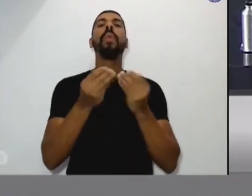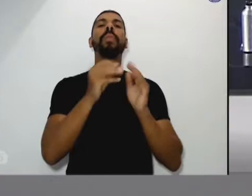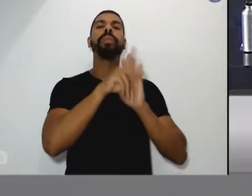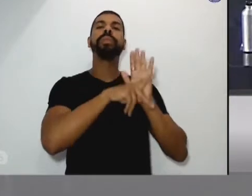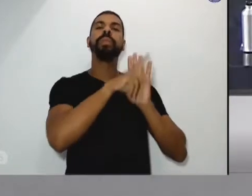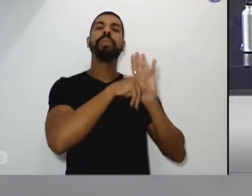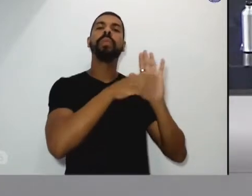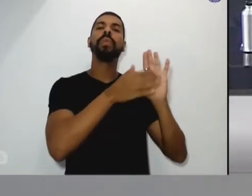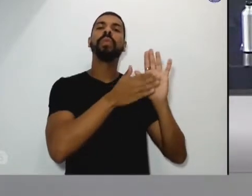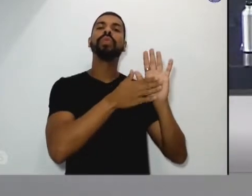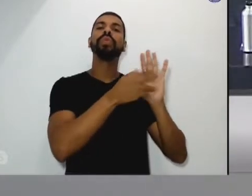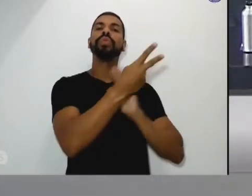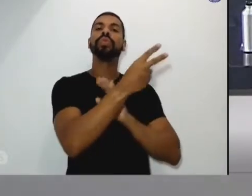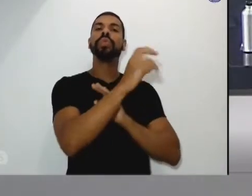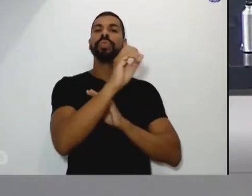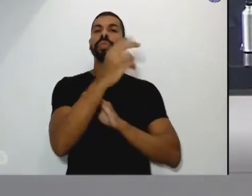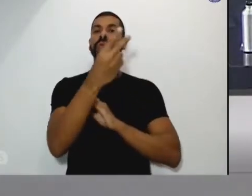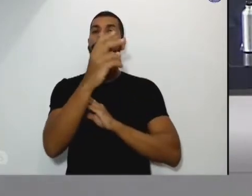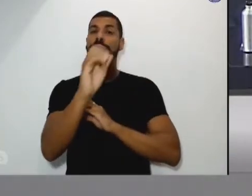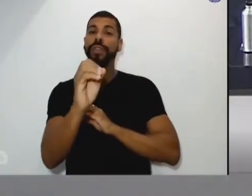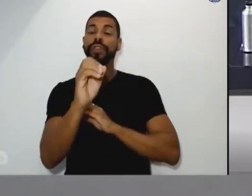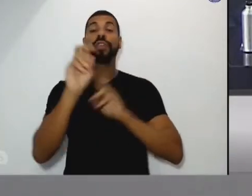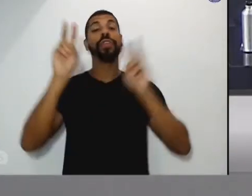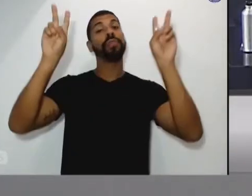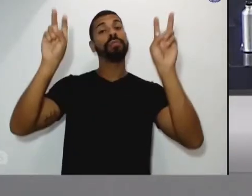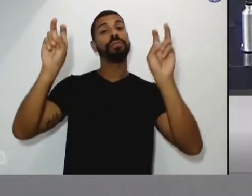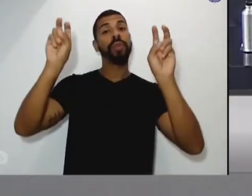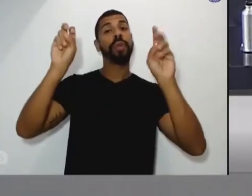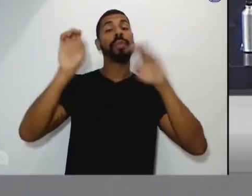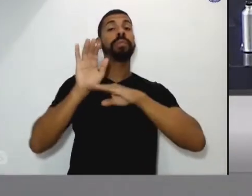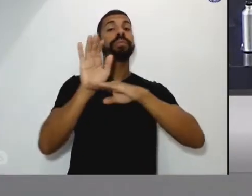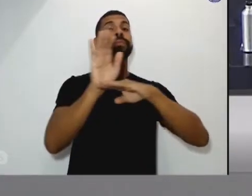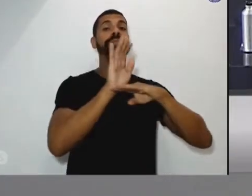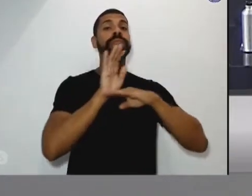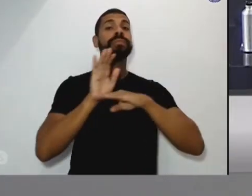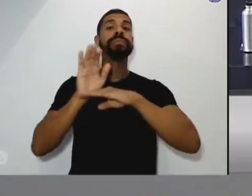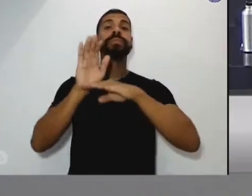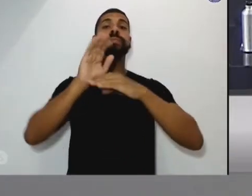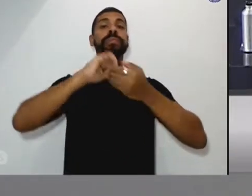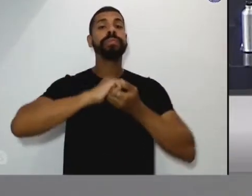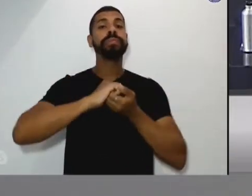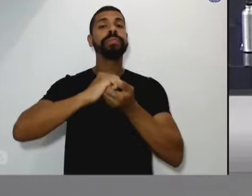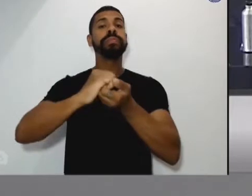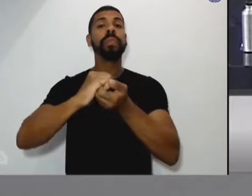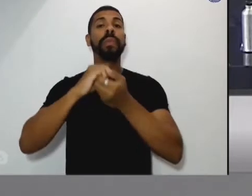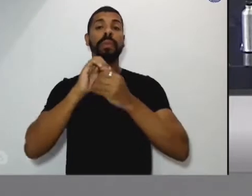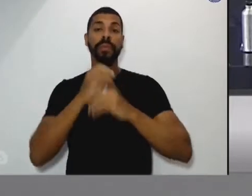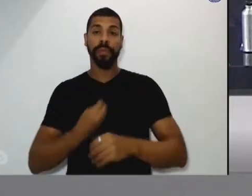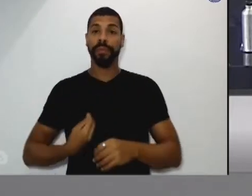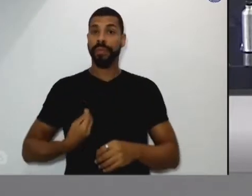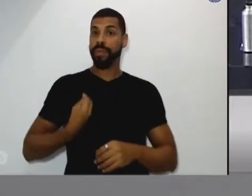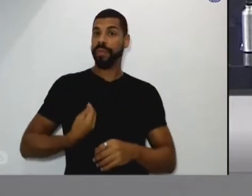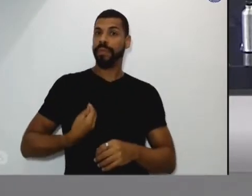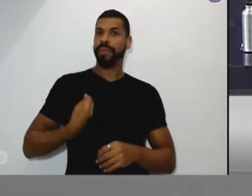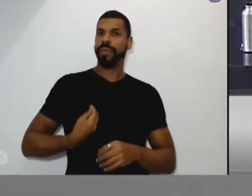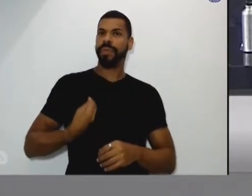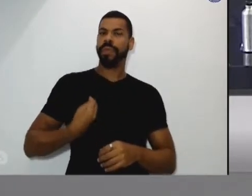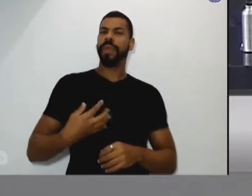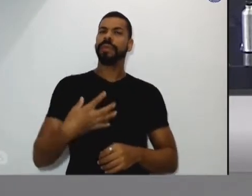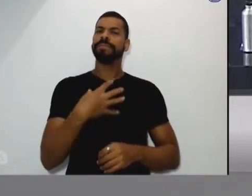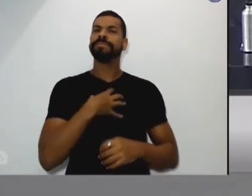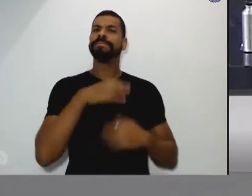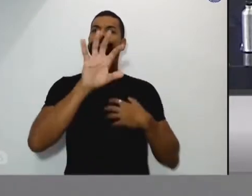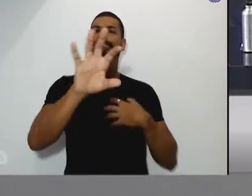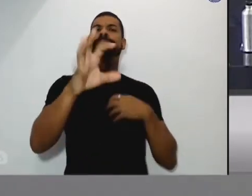que tem o tema Fraternidade e Vida, Dom e Compromisso, o lema viu, sentiu com paixão e